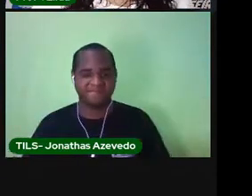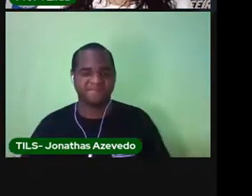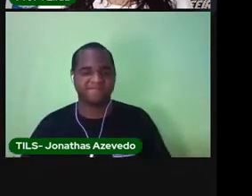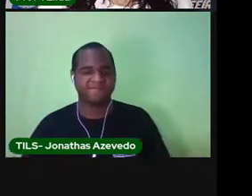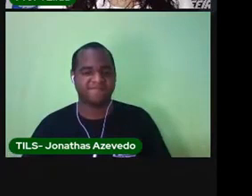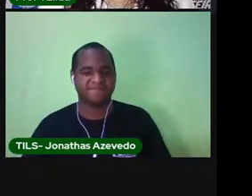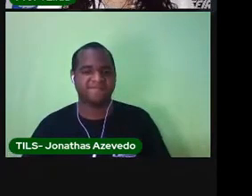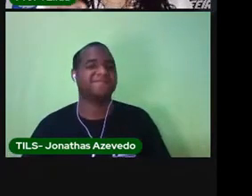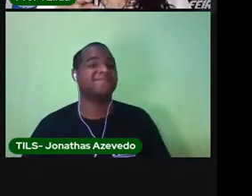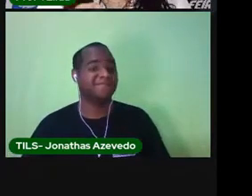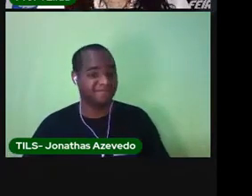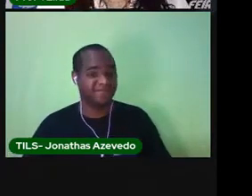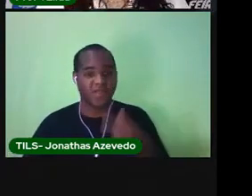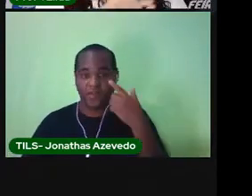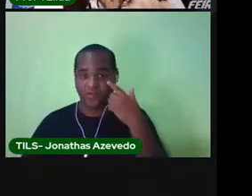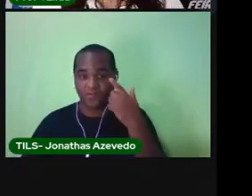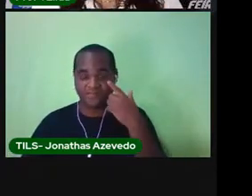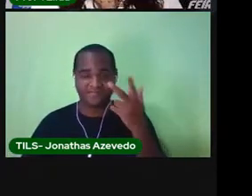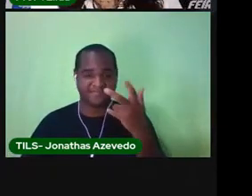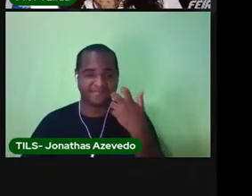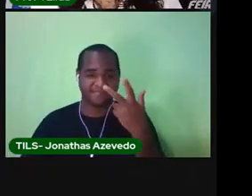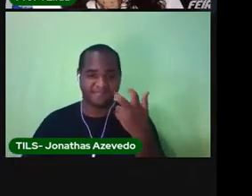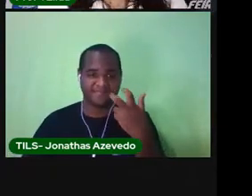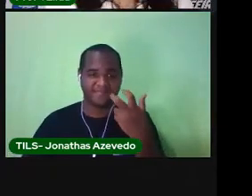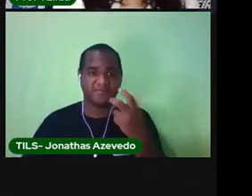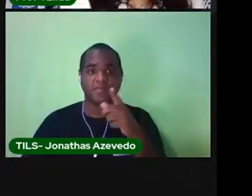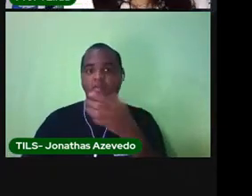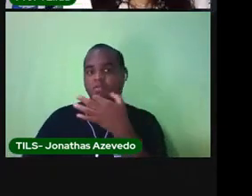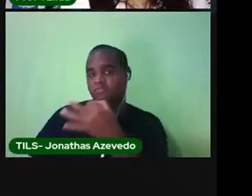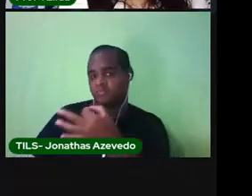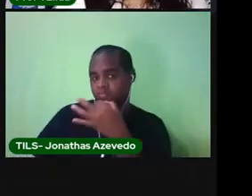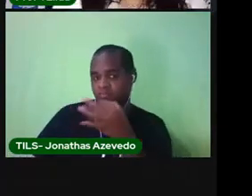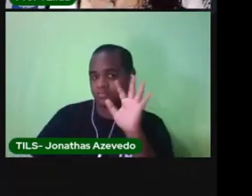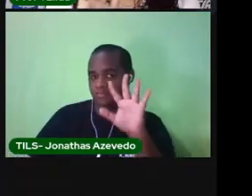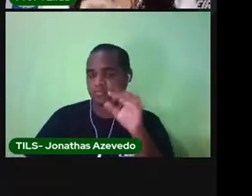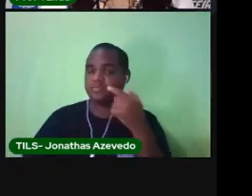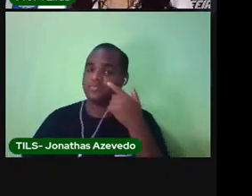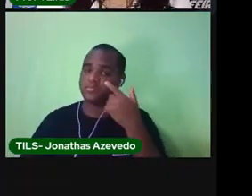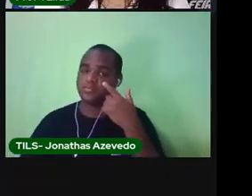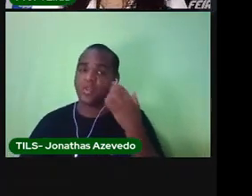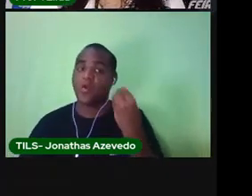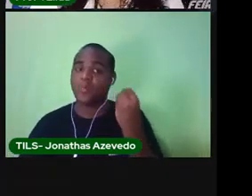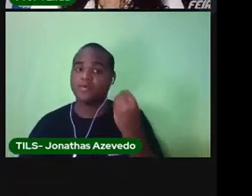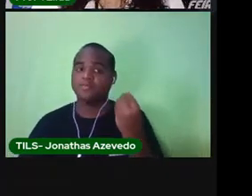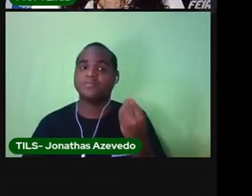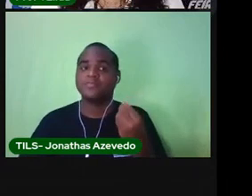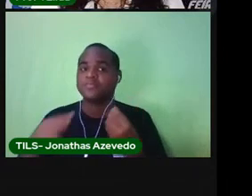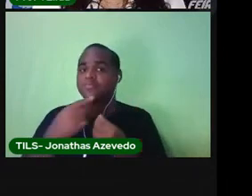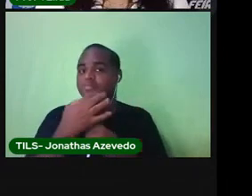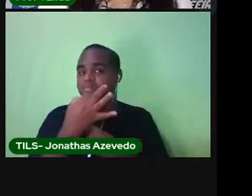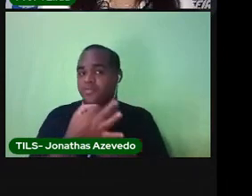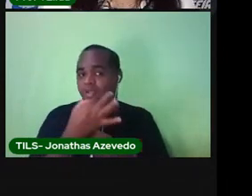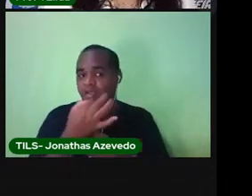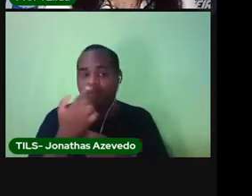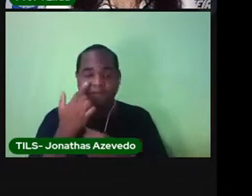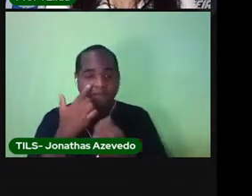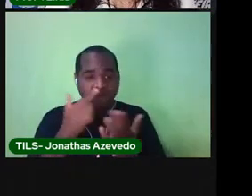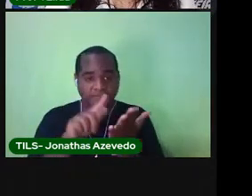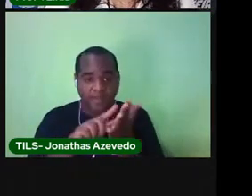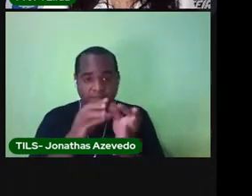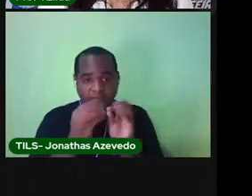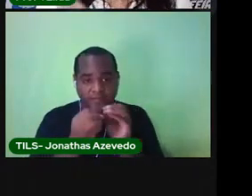olha só. Ali ficou a dica e aqui o bilhete que a Proelida trouxe para você